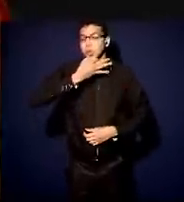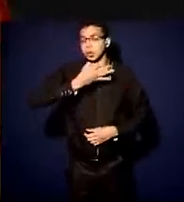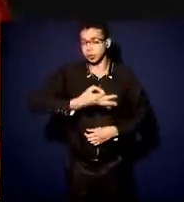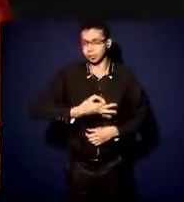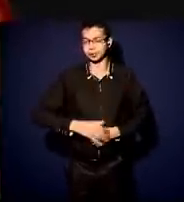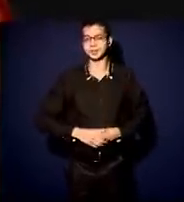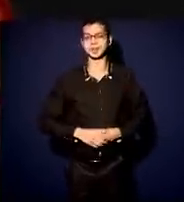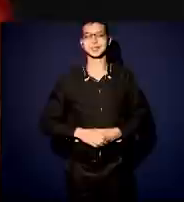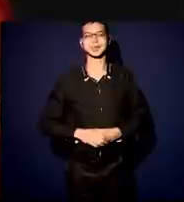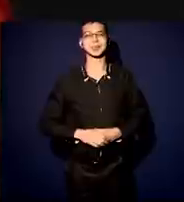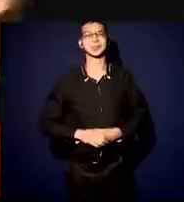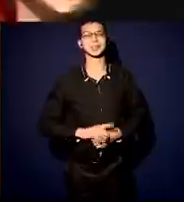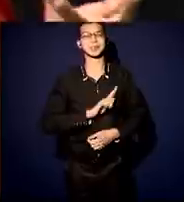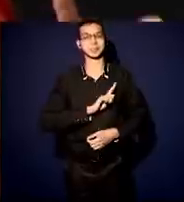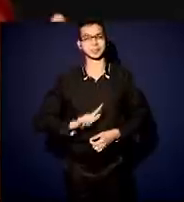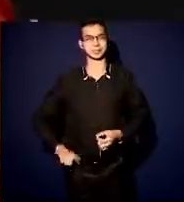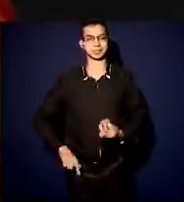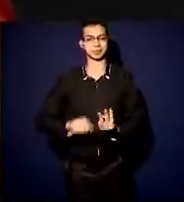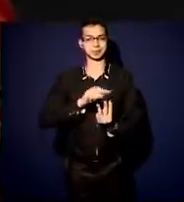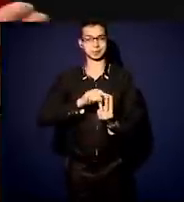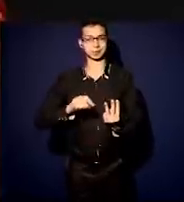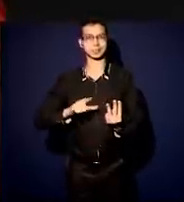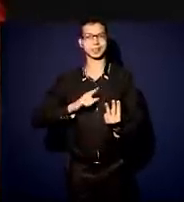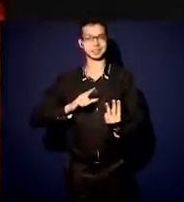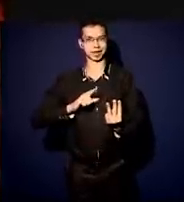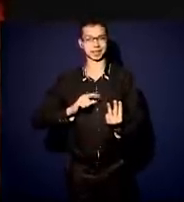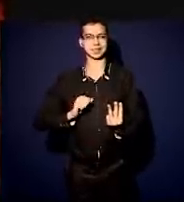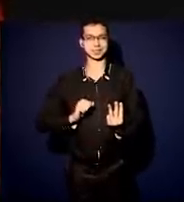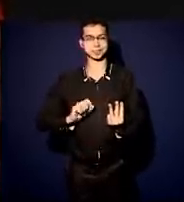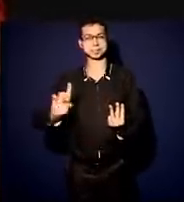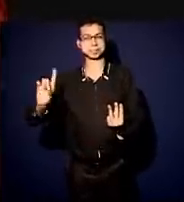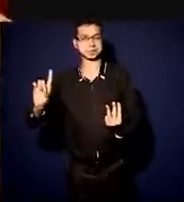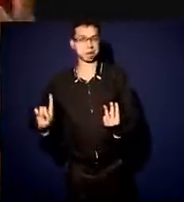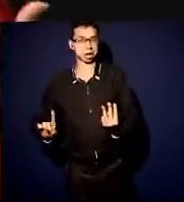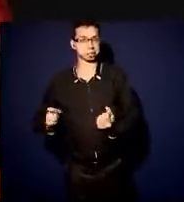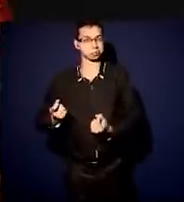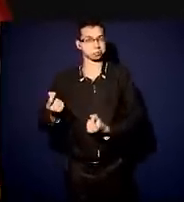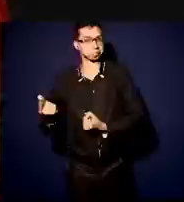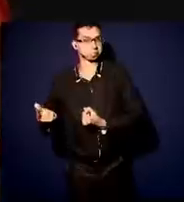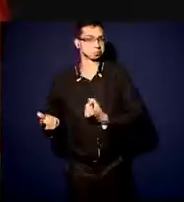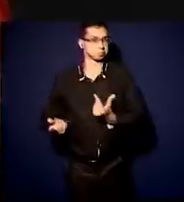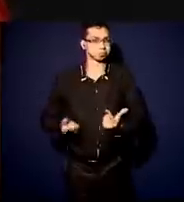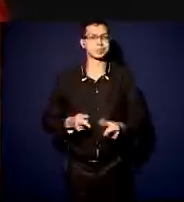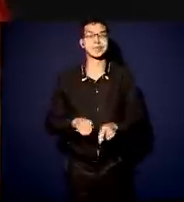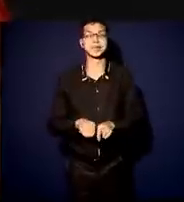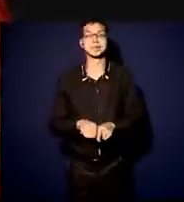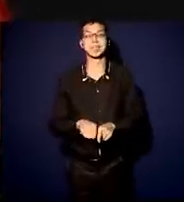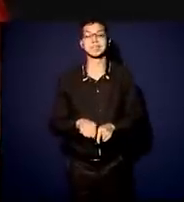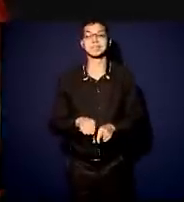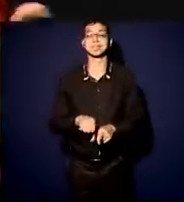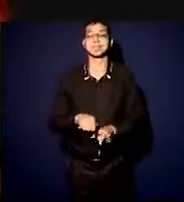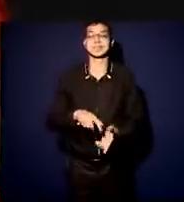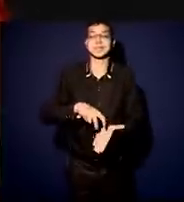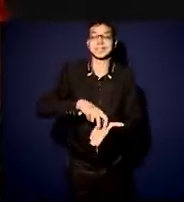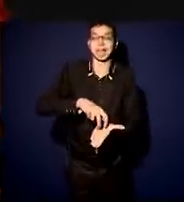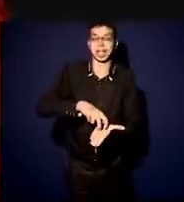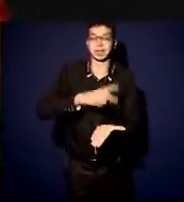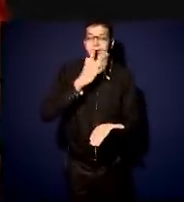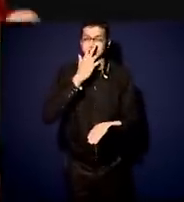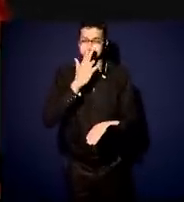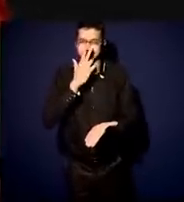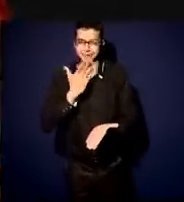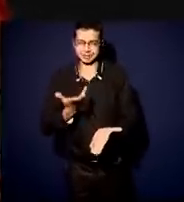três governadores moderados, uns mais à direita, outros mais ao centro. Mas queria saber de vocês como que vocês